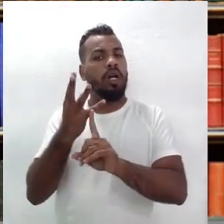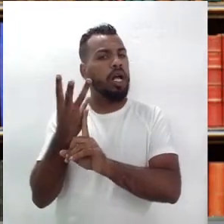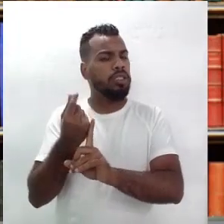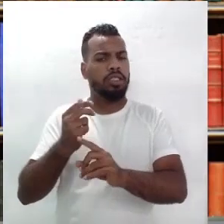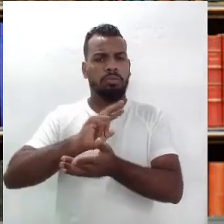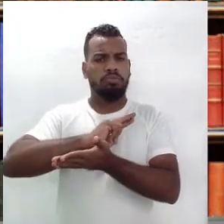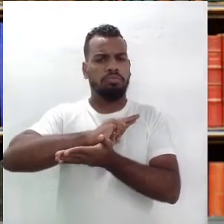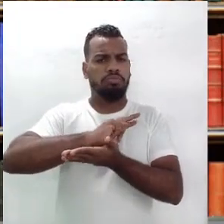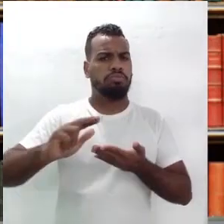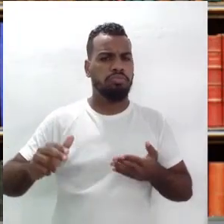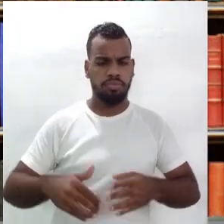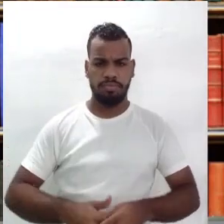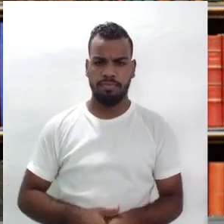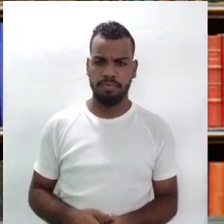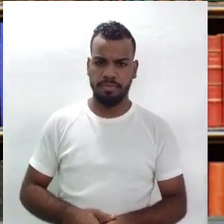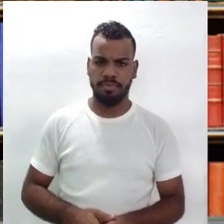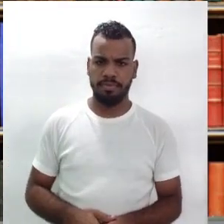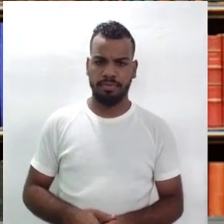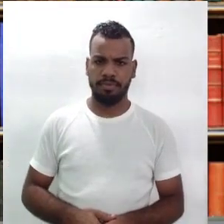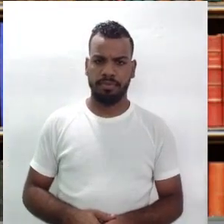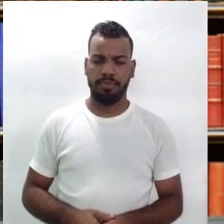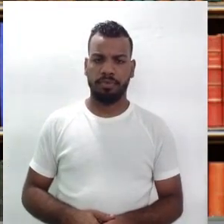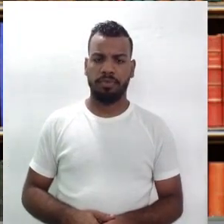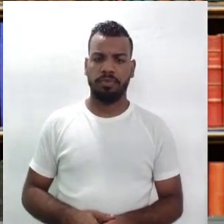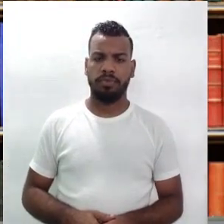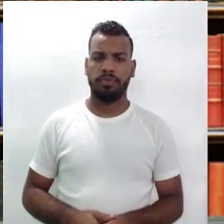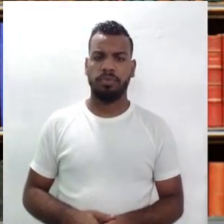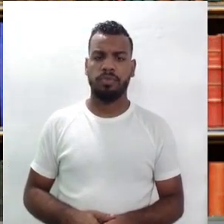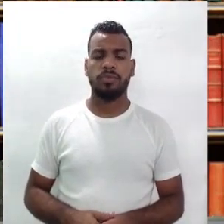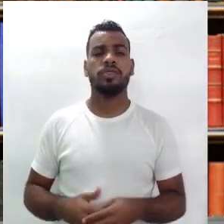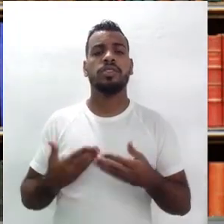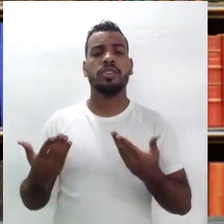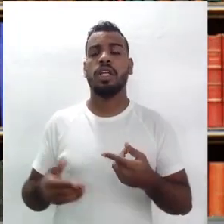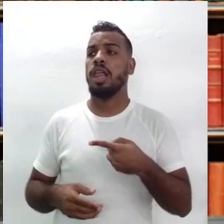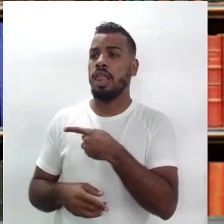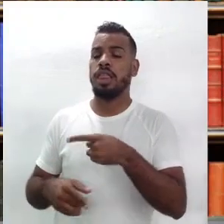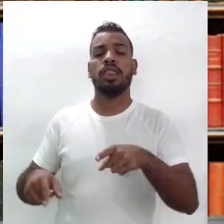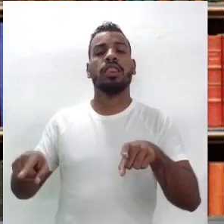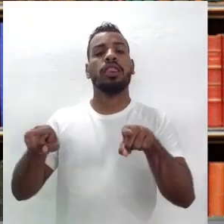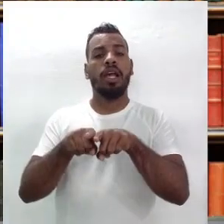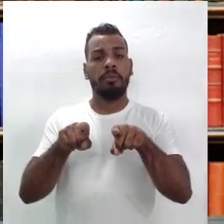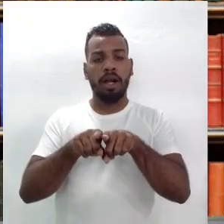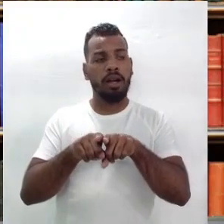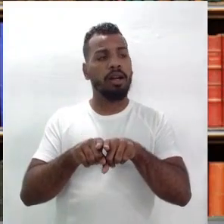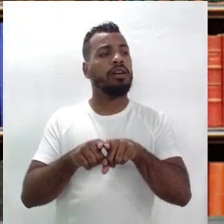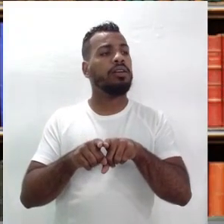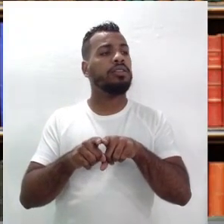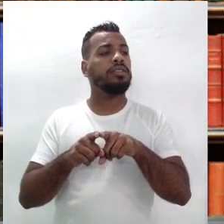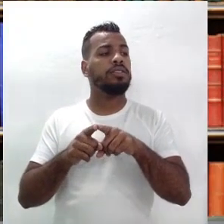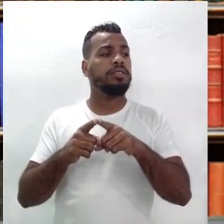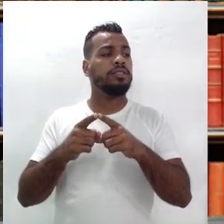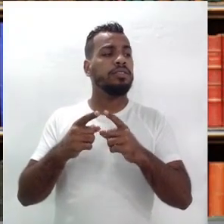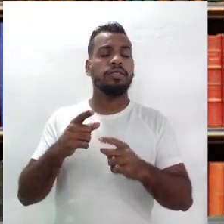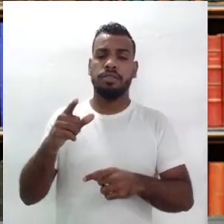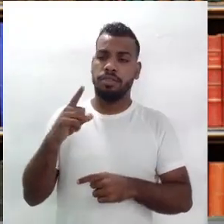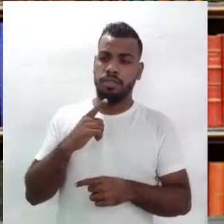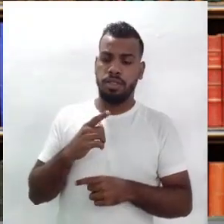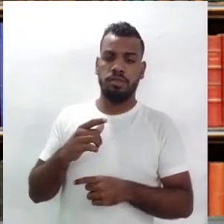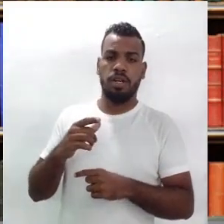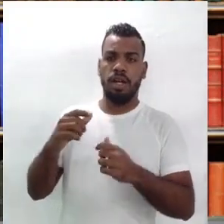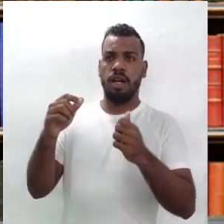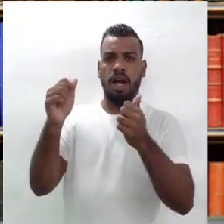múltiplo, nesse sentido. E ele, digamos assim, também contribuiu com essa estética armorial,